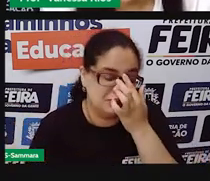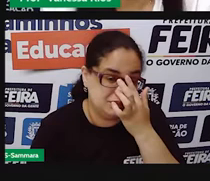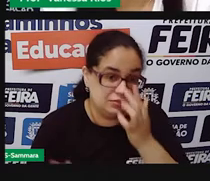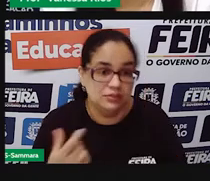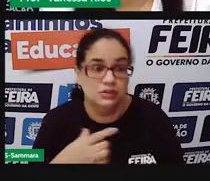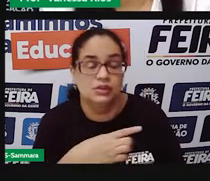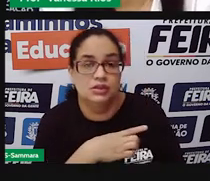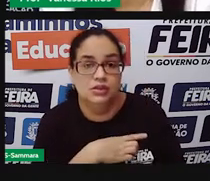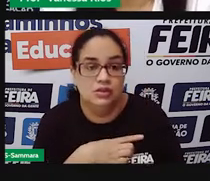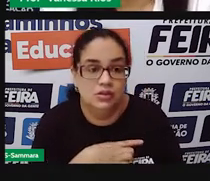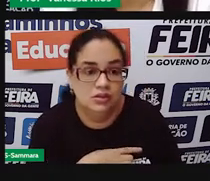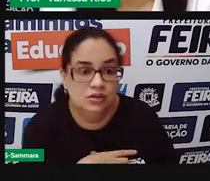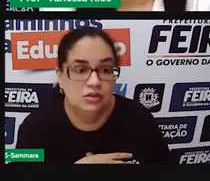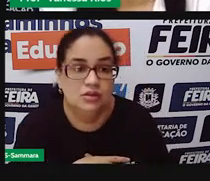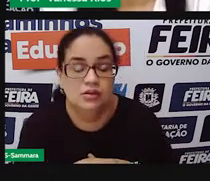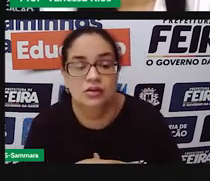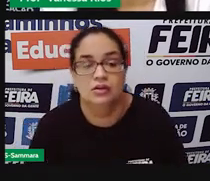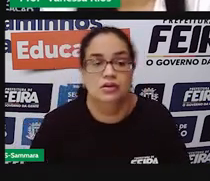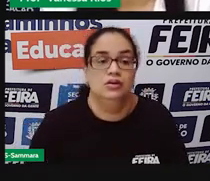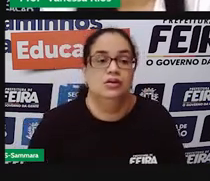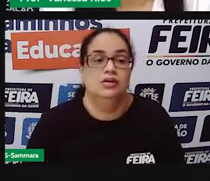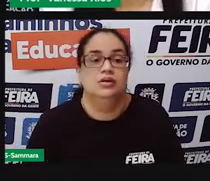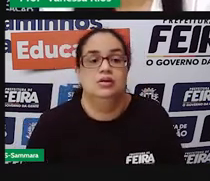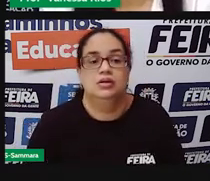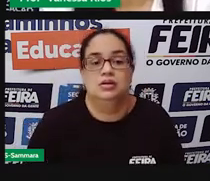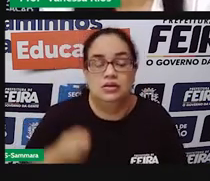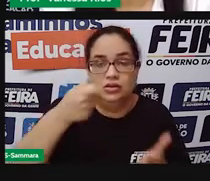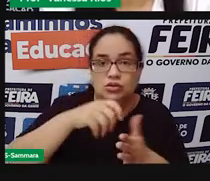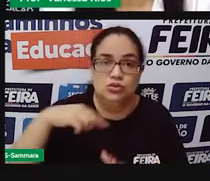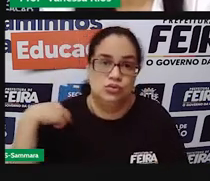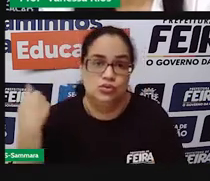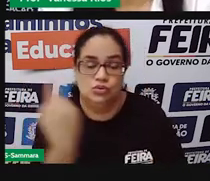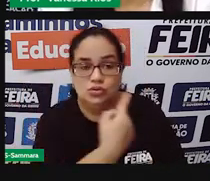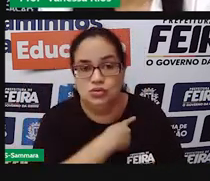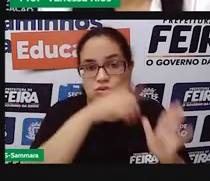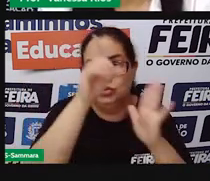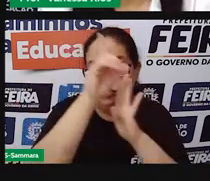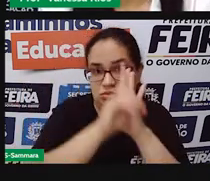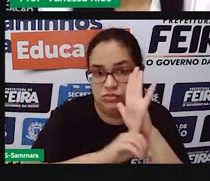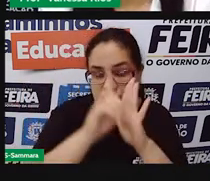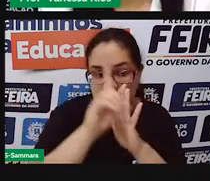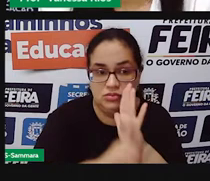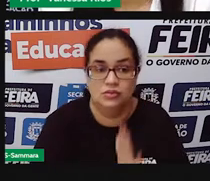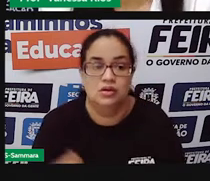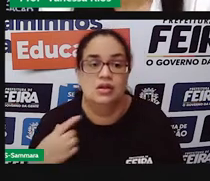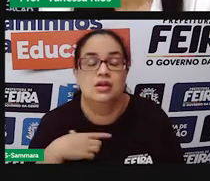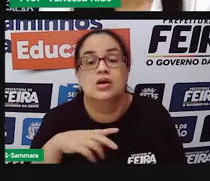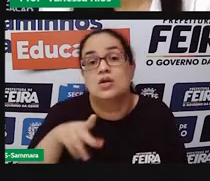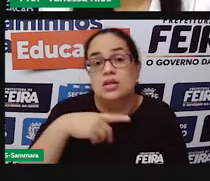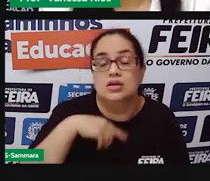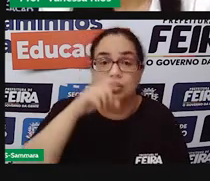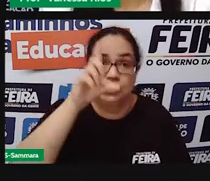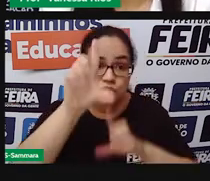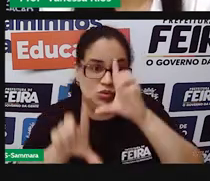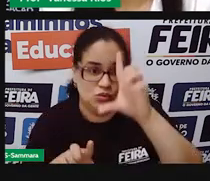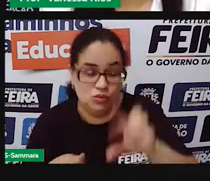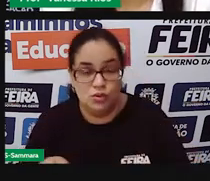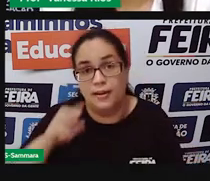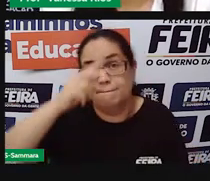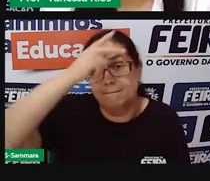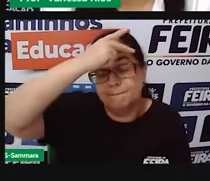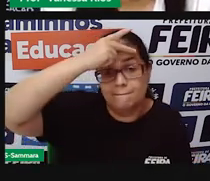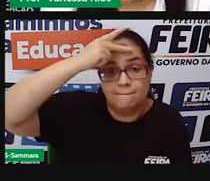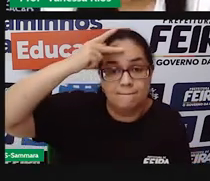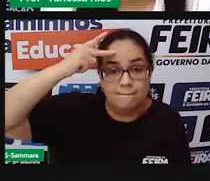governando em prol, na defesa dos nossos direitos. Então, quando a gente elege um candidato através